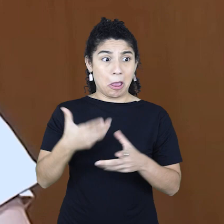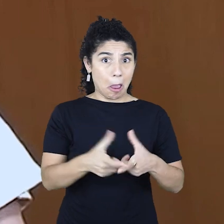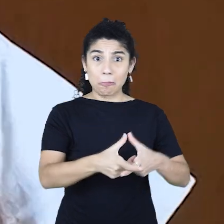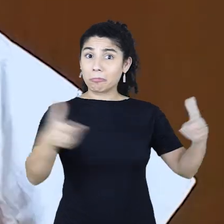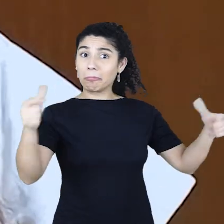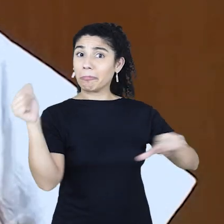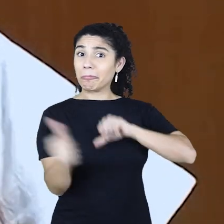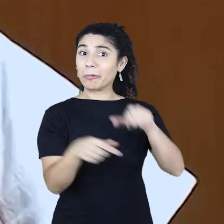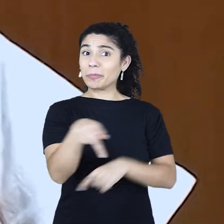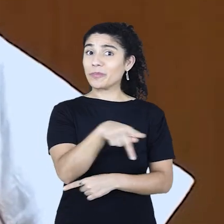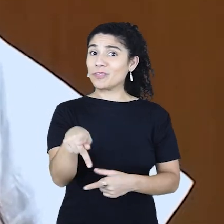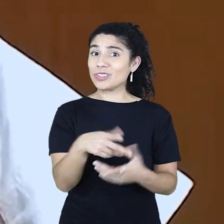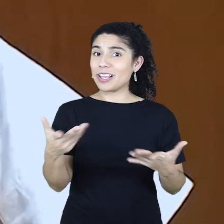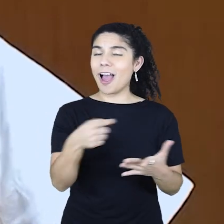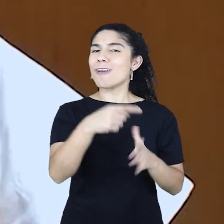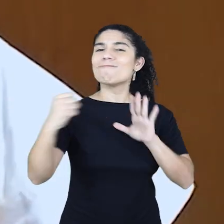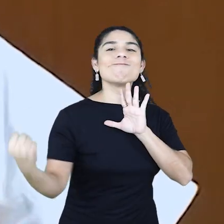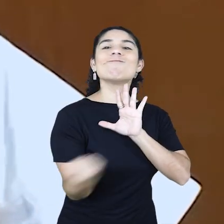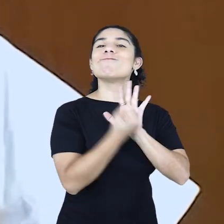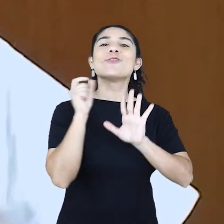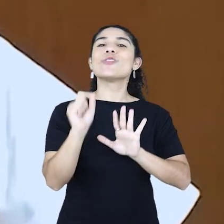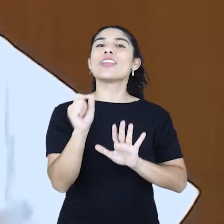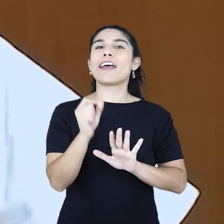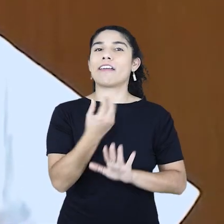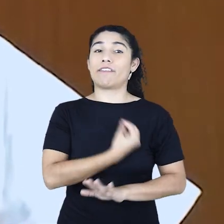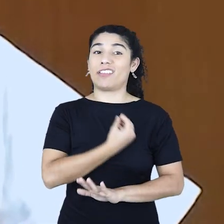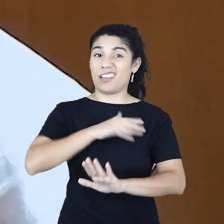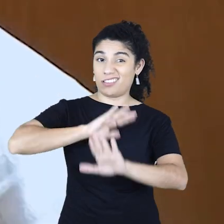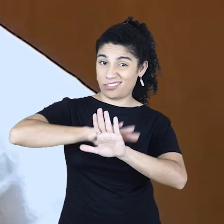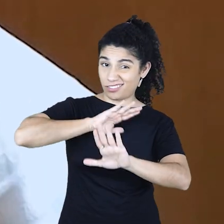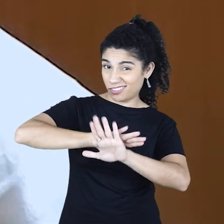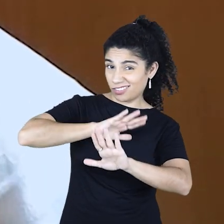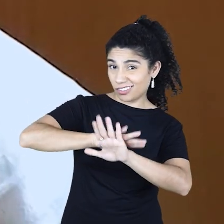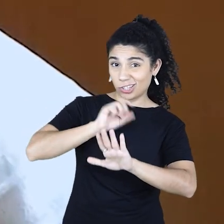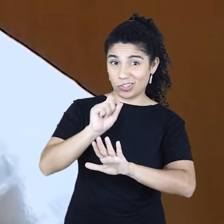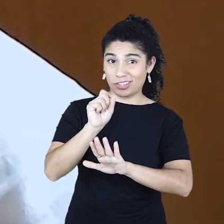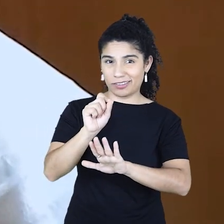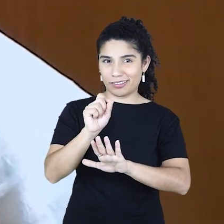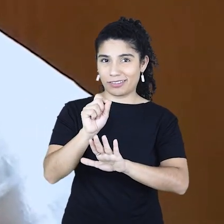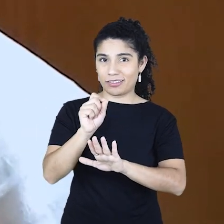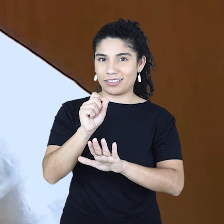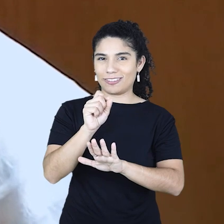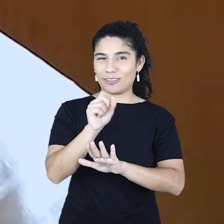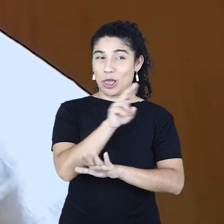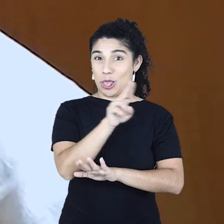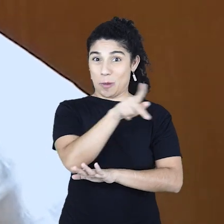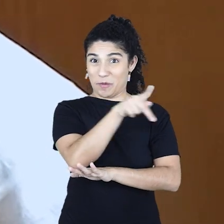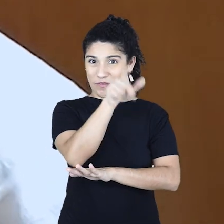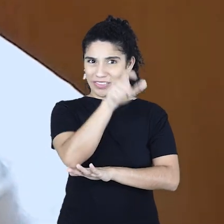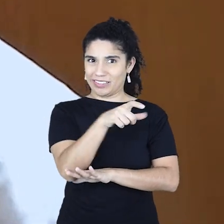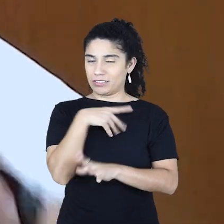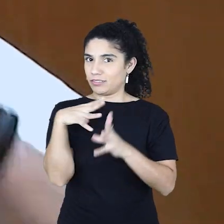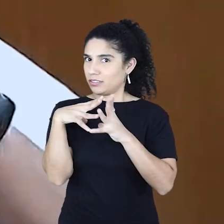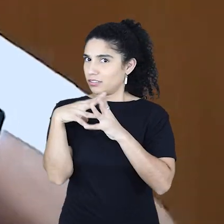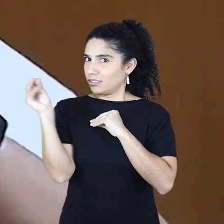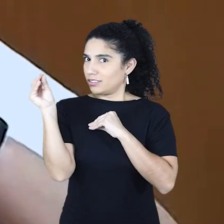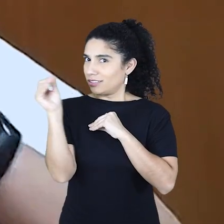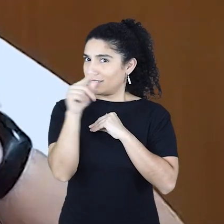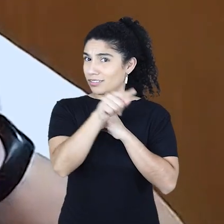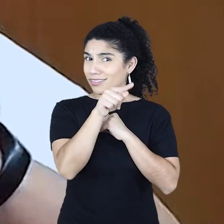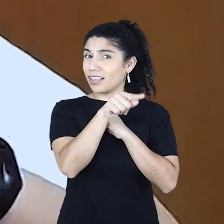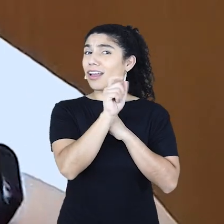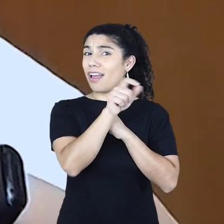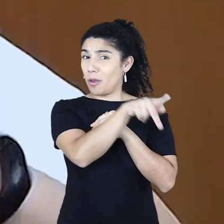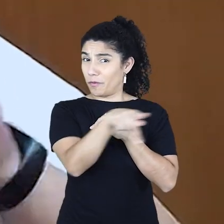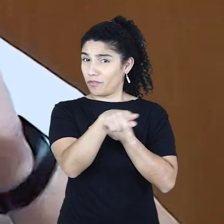professora. O que me marca é ironia da vida. Agora me fugiu o nome da professora. Mas era a